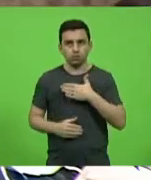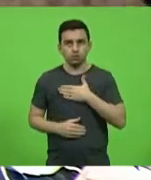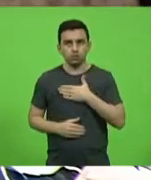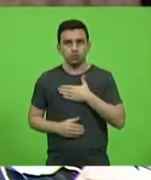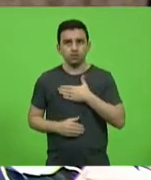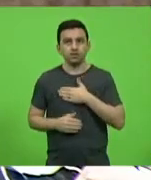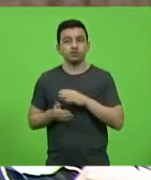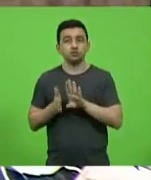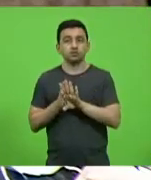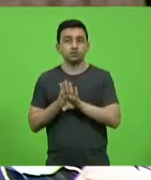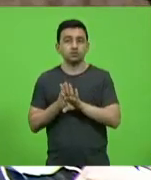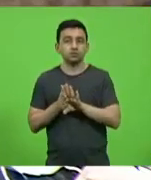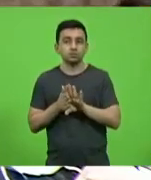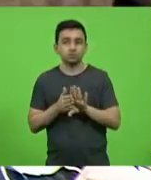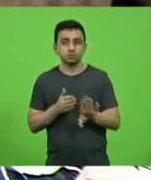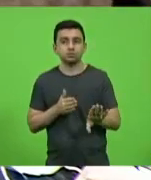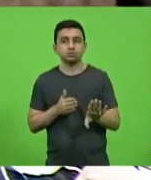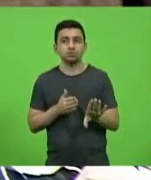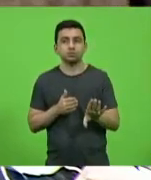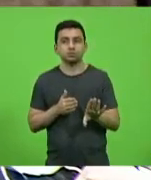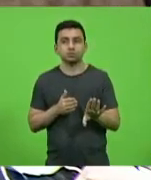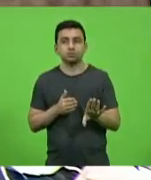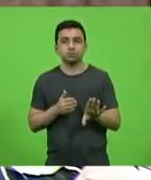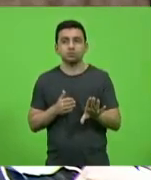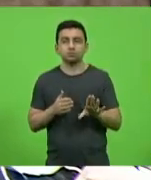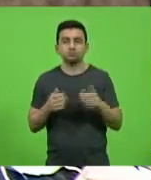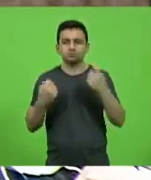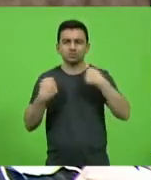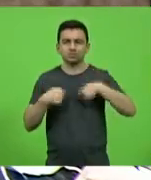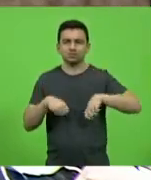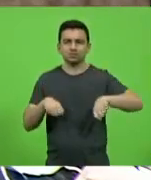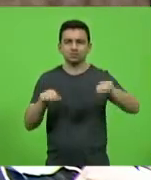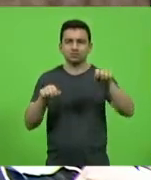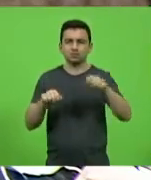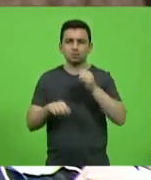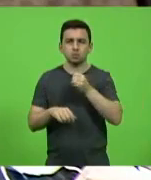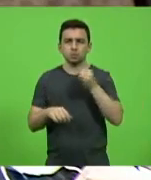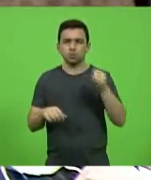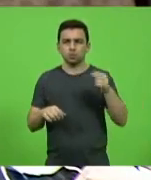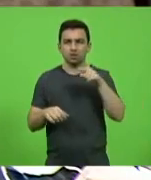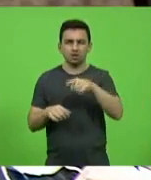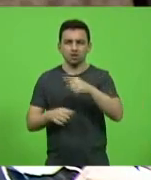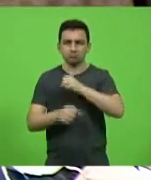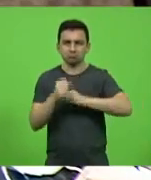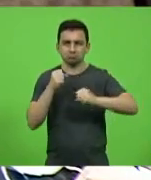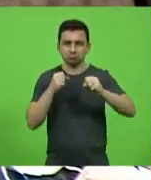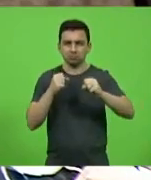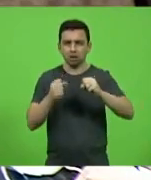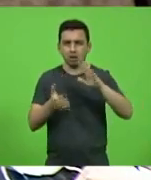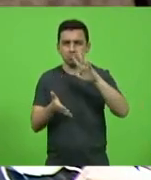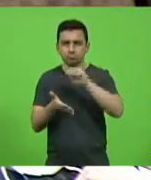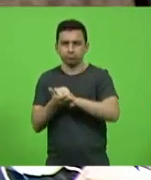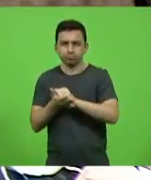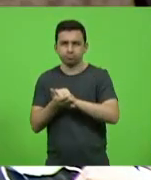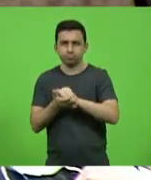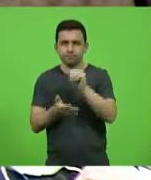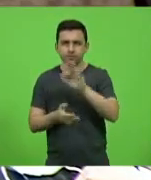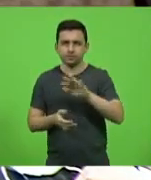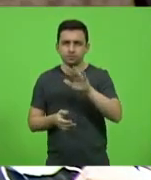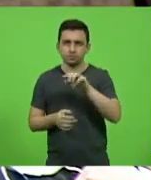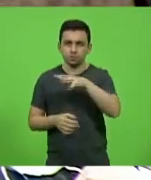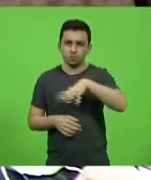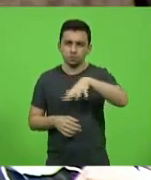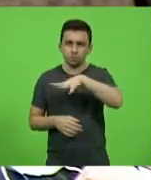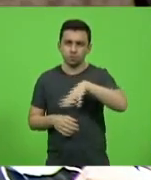ele retira a necessidade de instrutores de artes marciais serem credenciados à federação estadual,